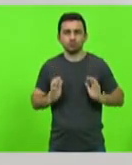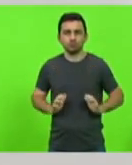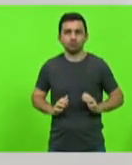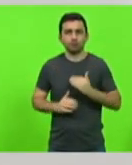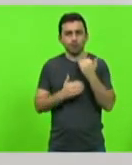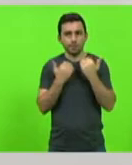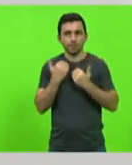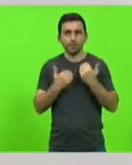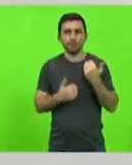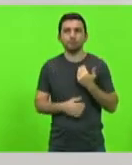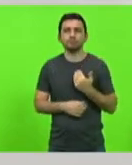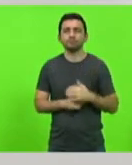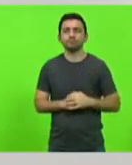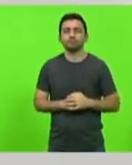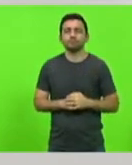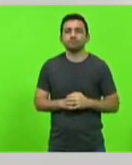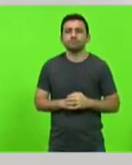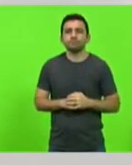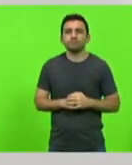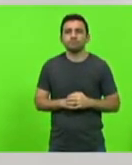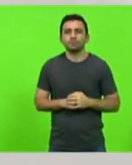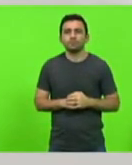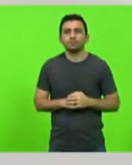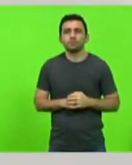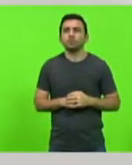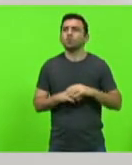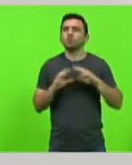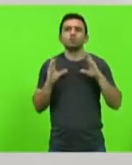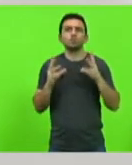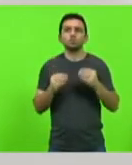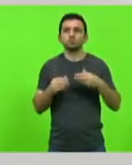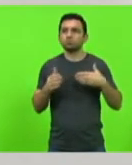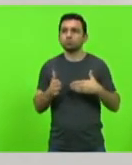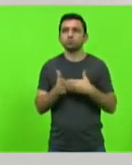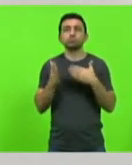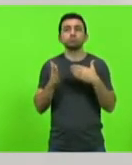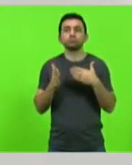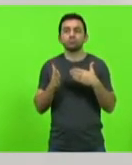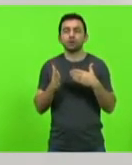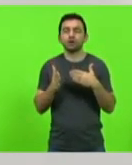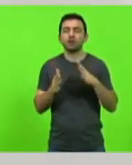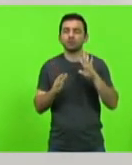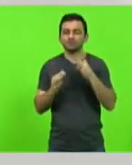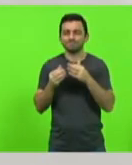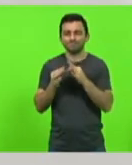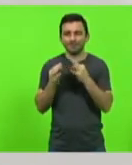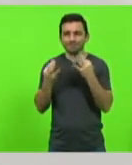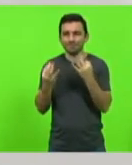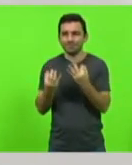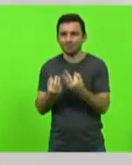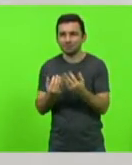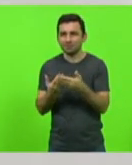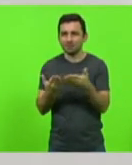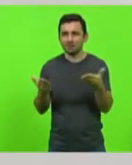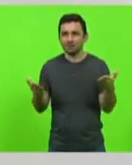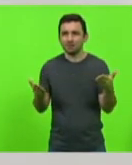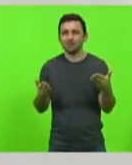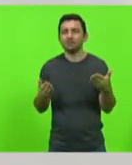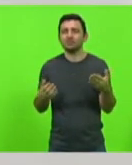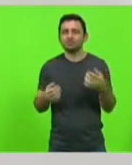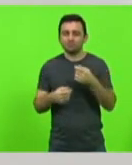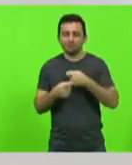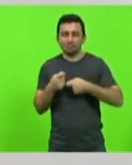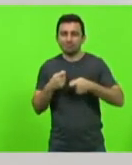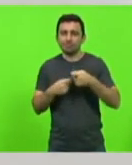vida no nosso Estado. todos os impactos que são gerados nessas famílias, o dano econômico